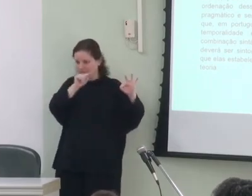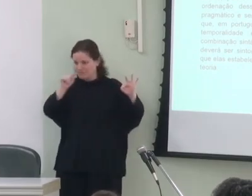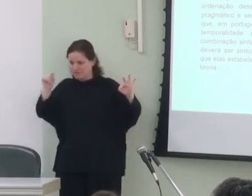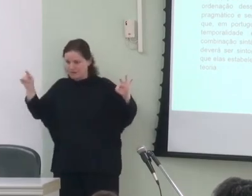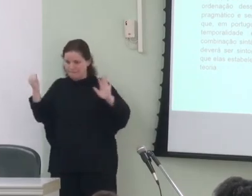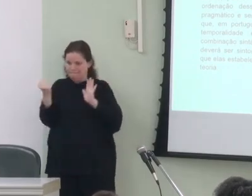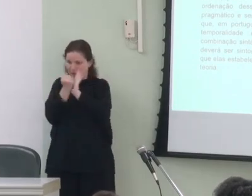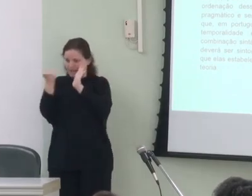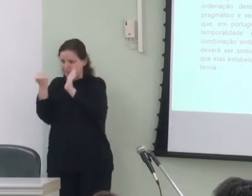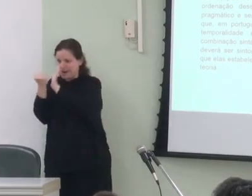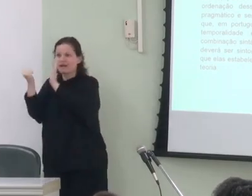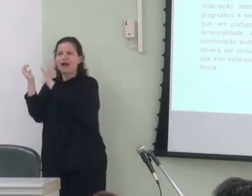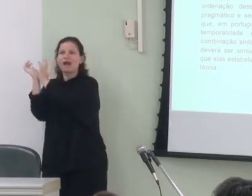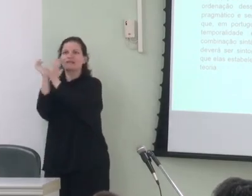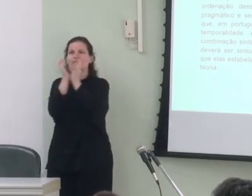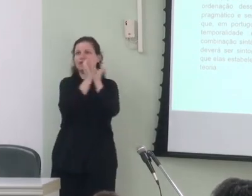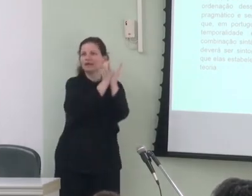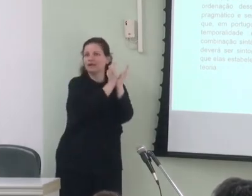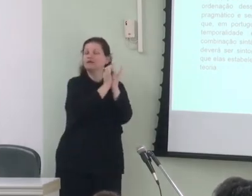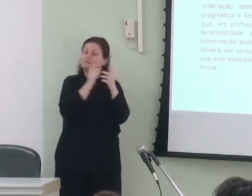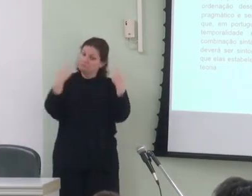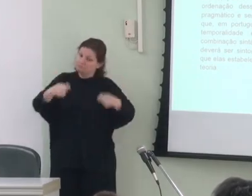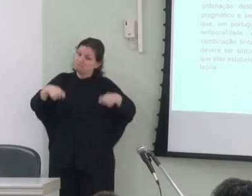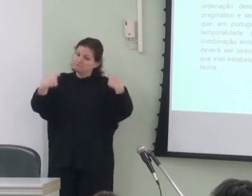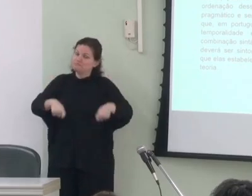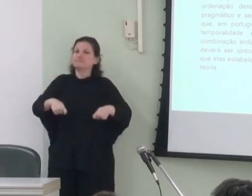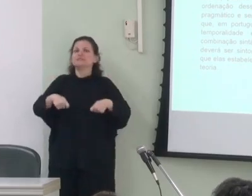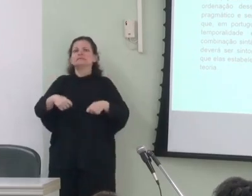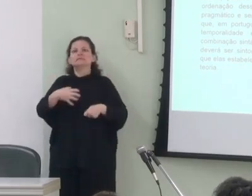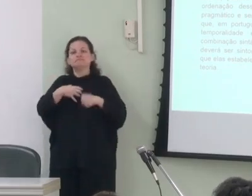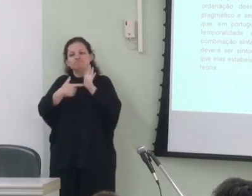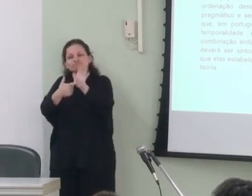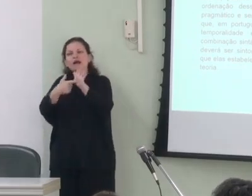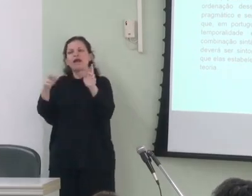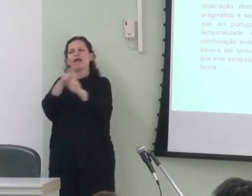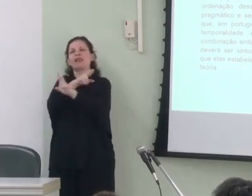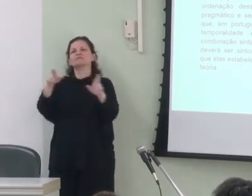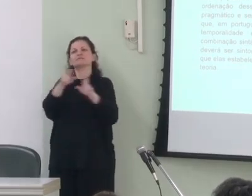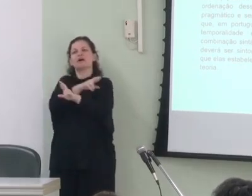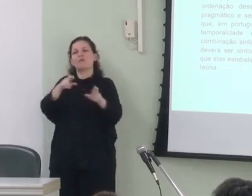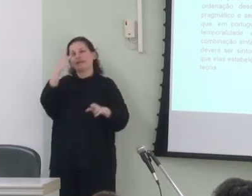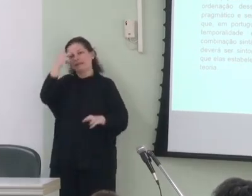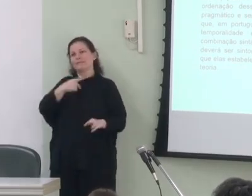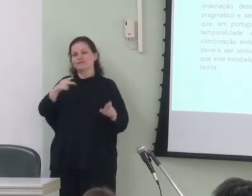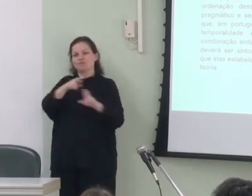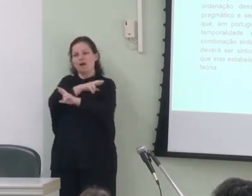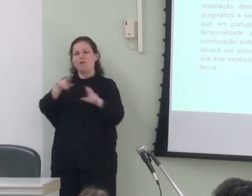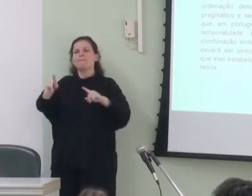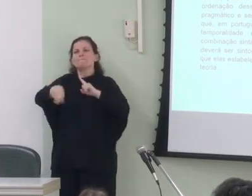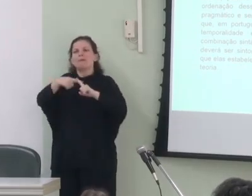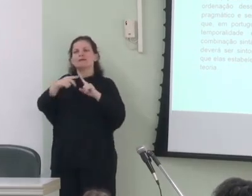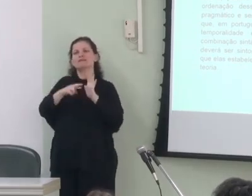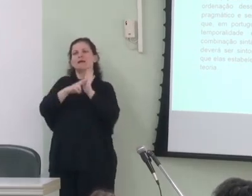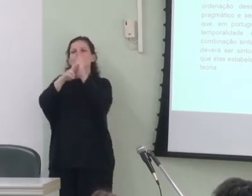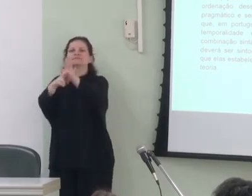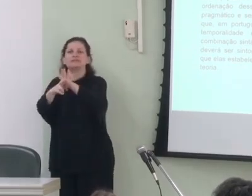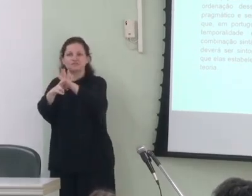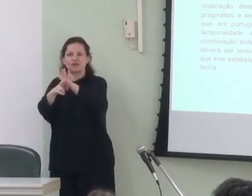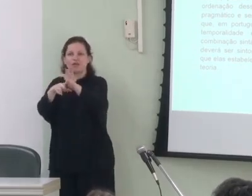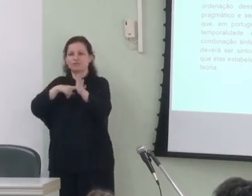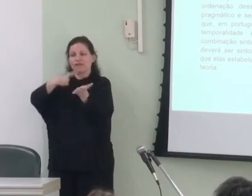marcam essas categorias deverá ser sintomática das relações interpessoais e representacionais que elas